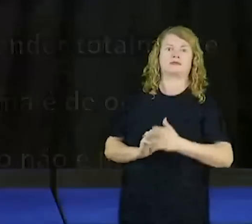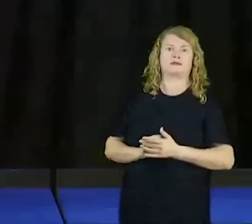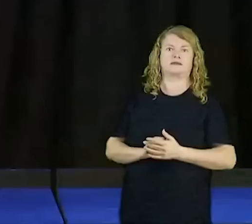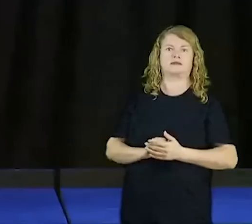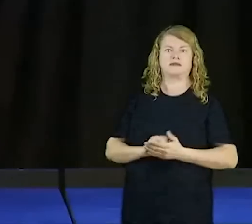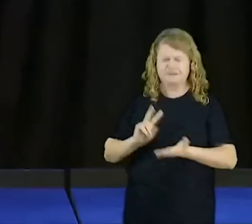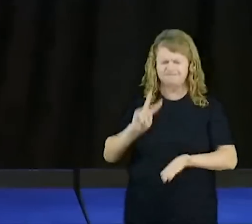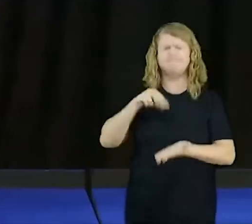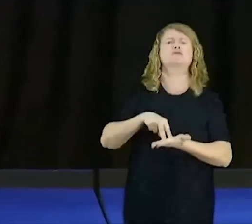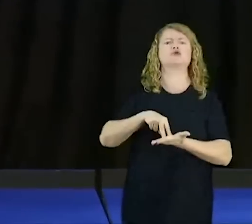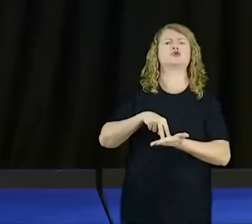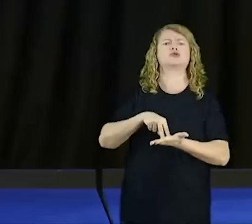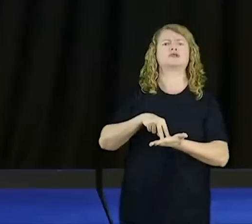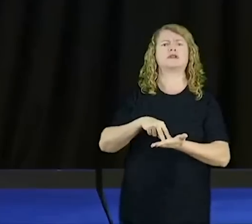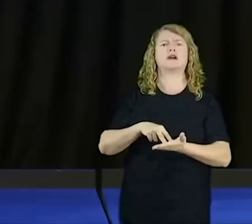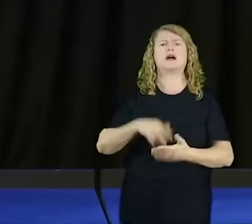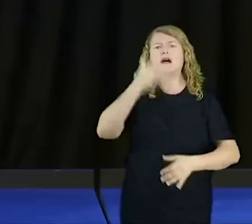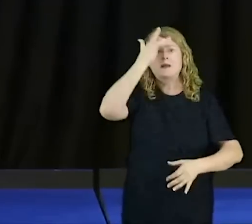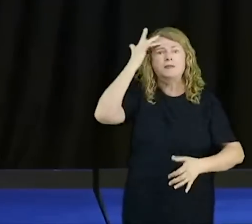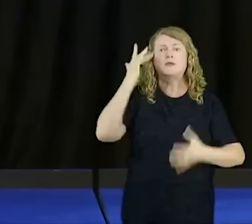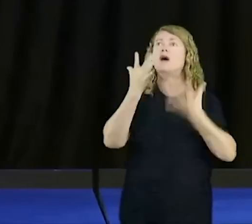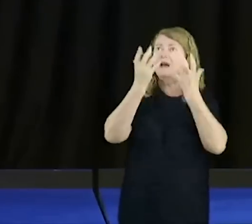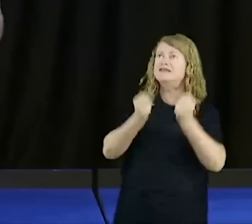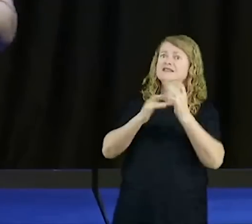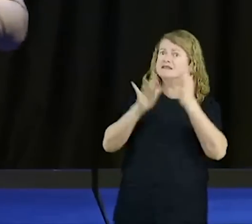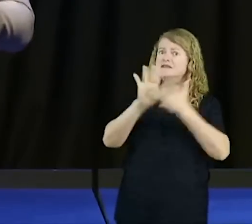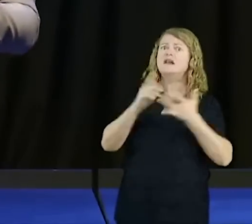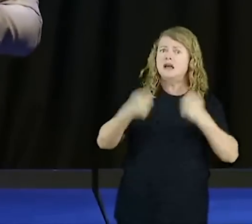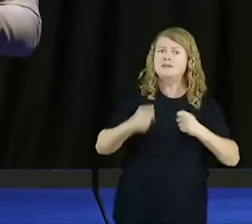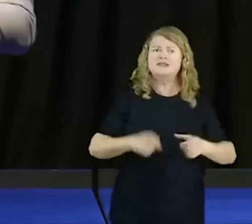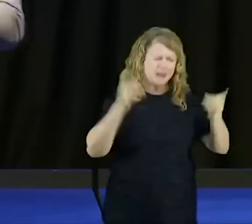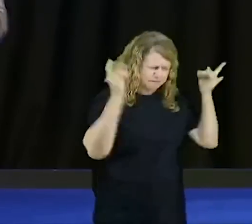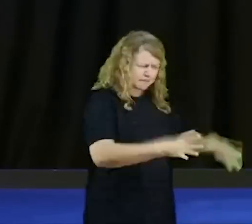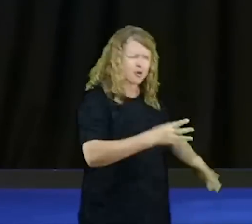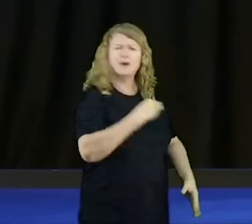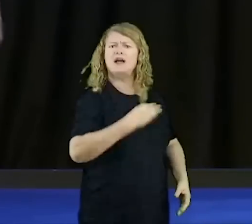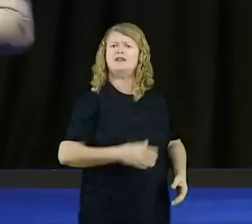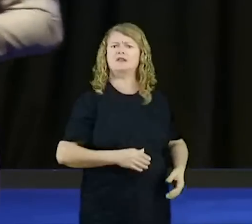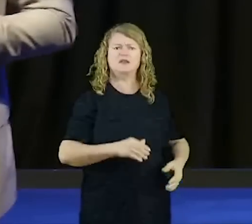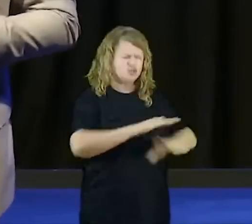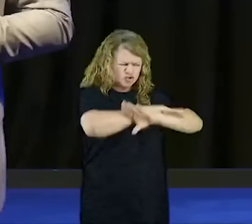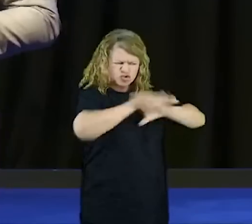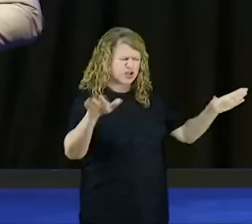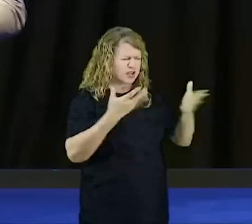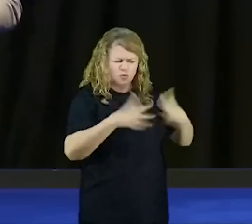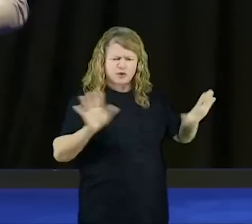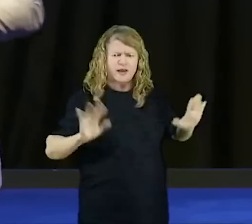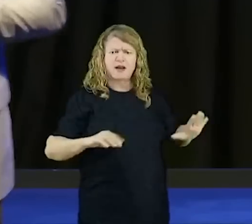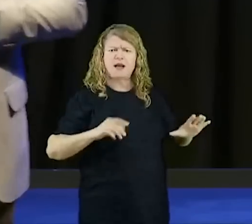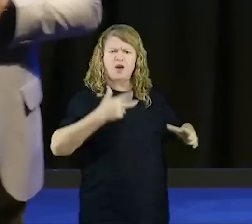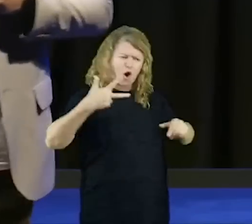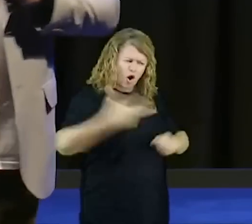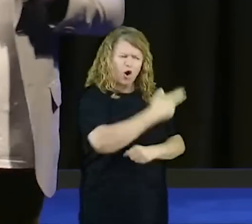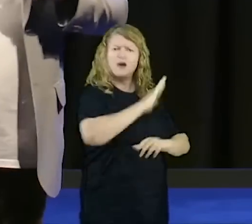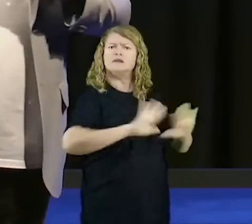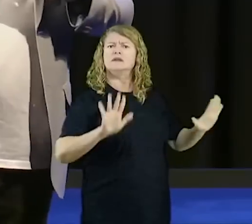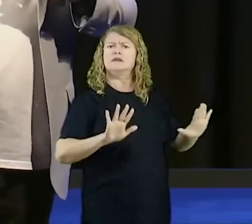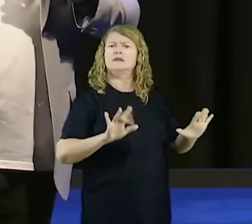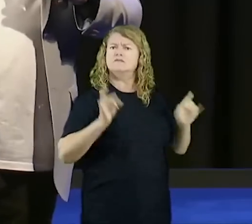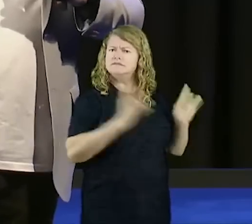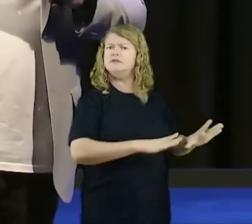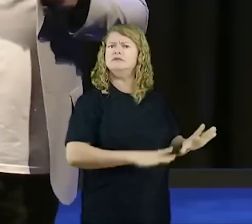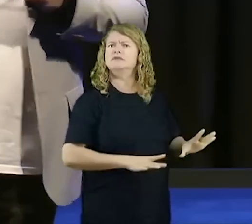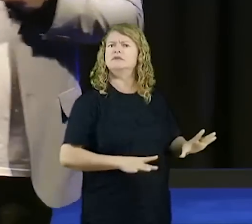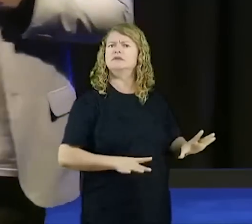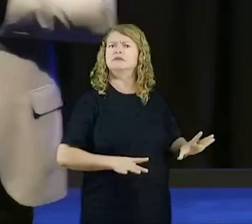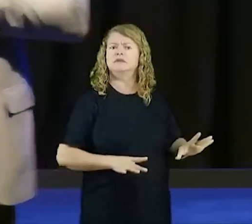não quero mais isso, joga essa lixeira fora, eu vou me despedir do pecado, das pessoas que me deram pecado, fracassam em